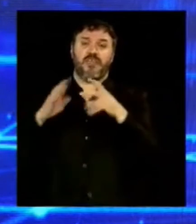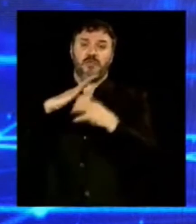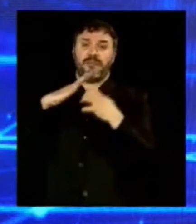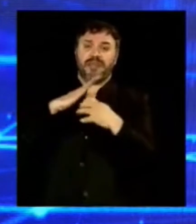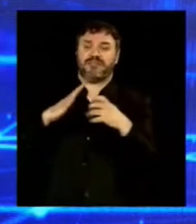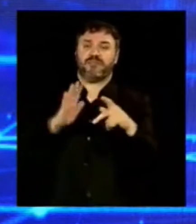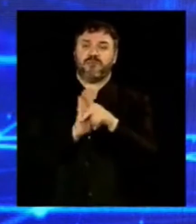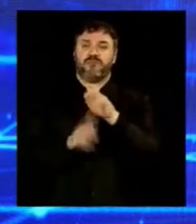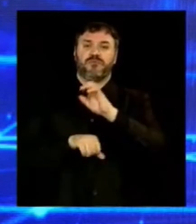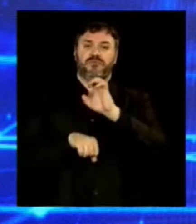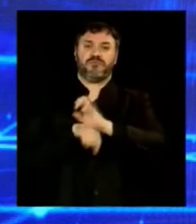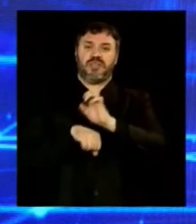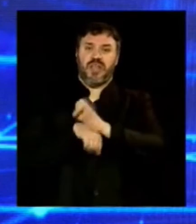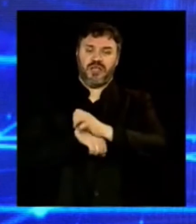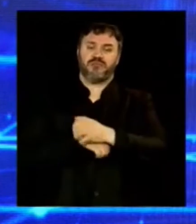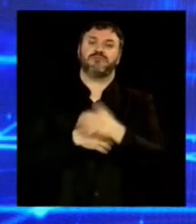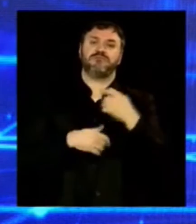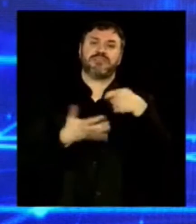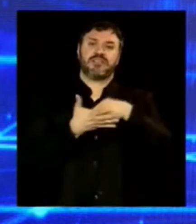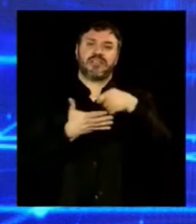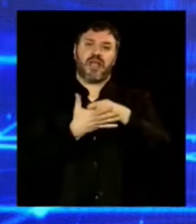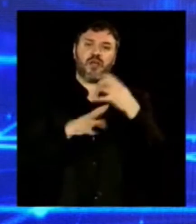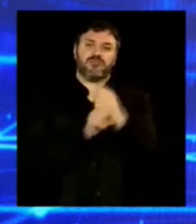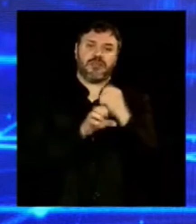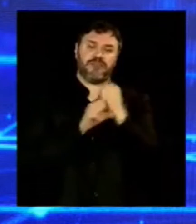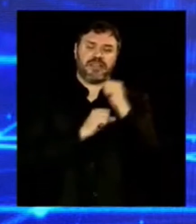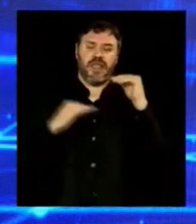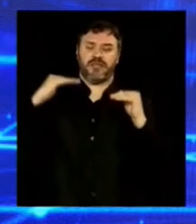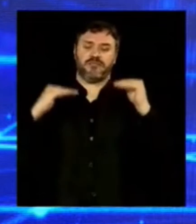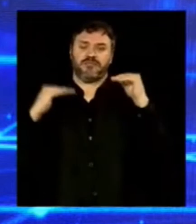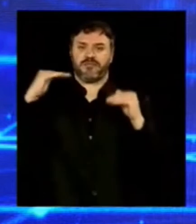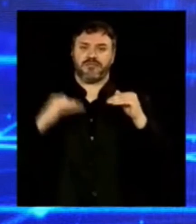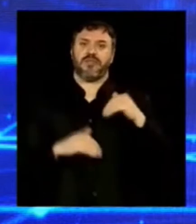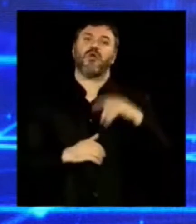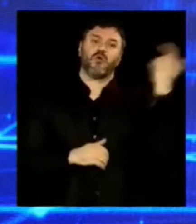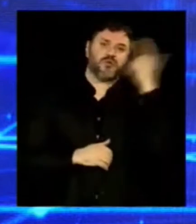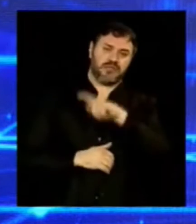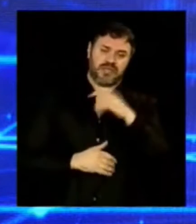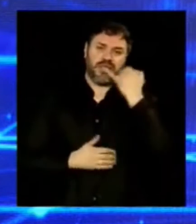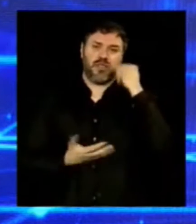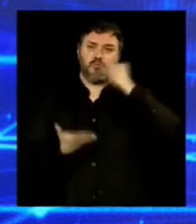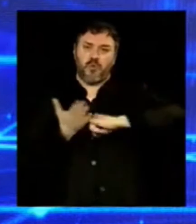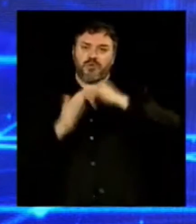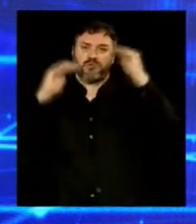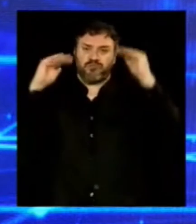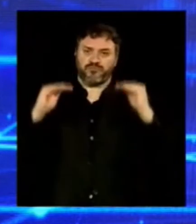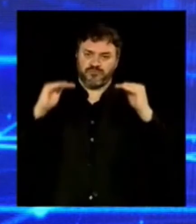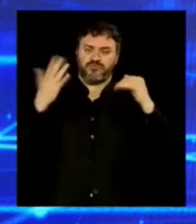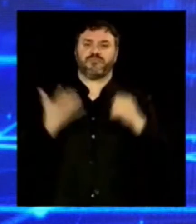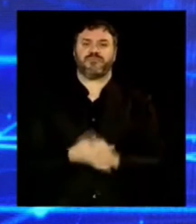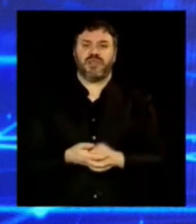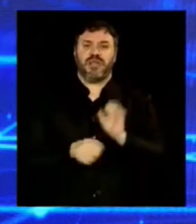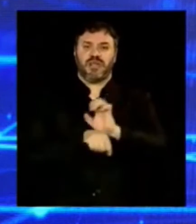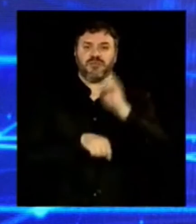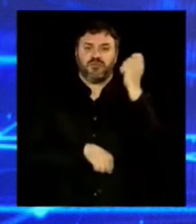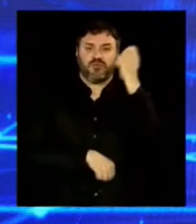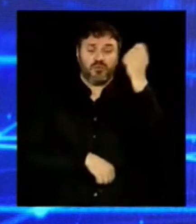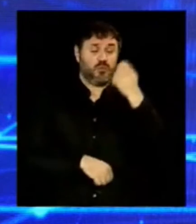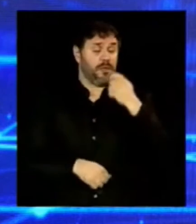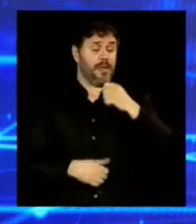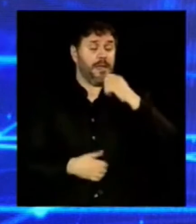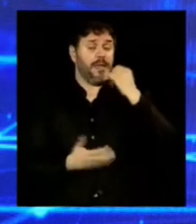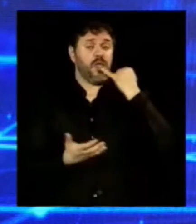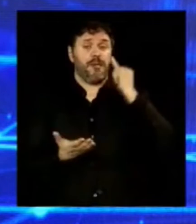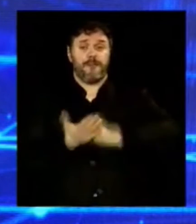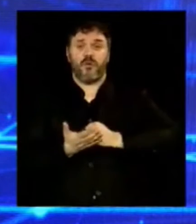equilíbrio das contas do nosso Estado, para que nós pudéssemos fazer a redução de impostos que foi feita. O Estado do Rio Grande Sul cobra hoje os menores impostos do